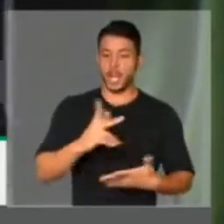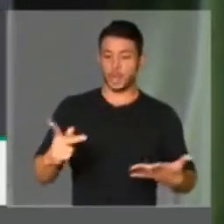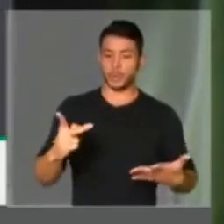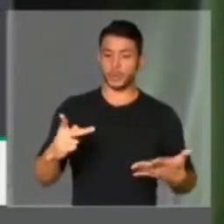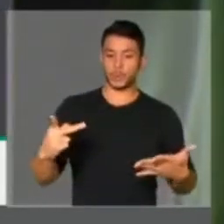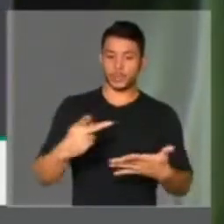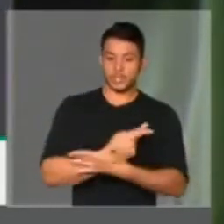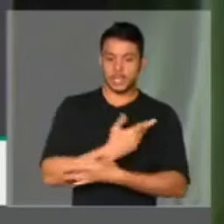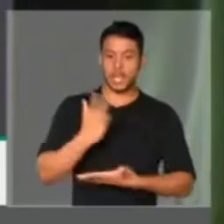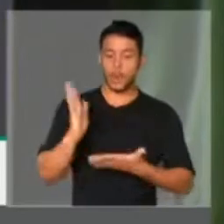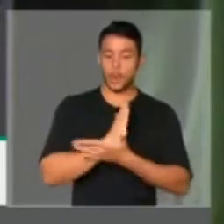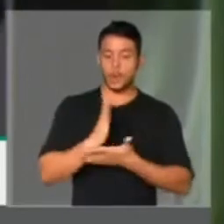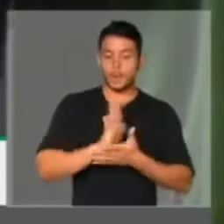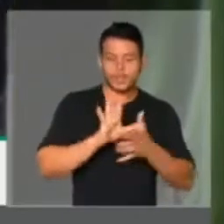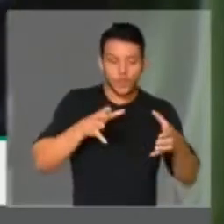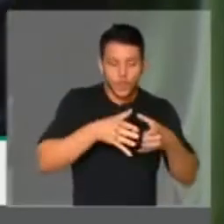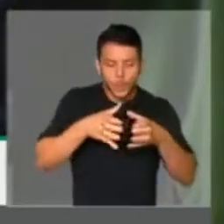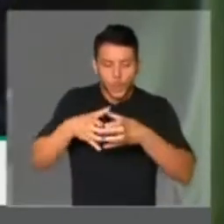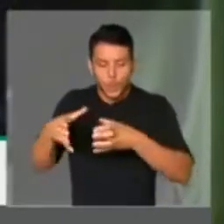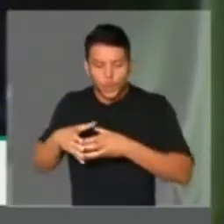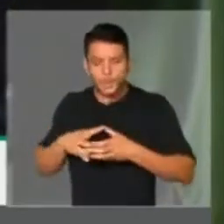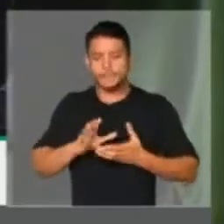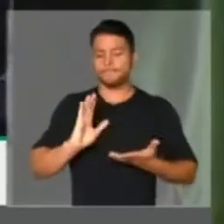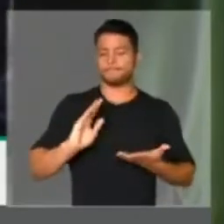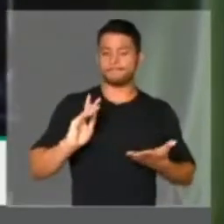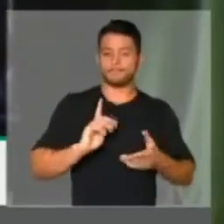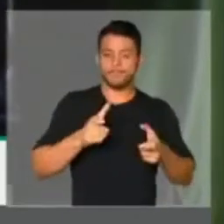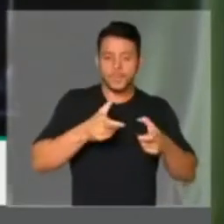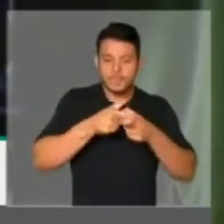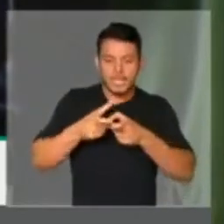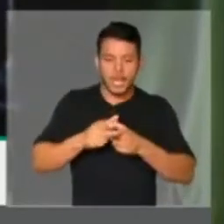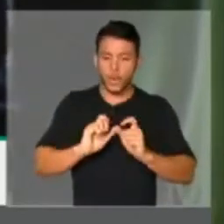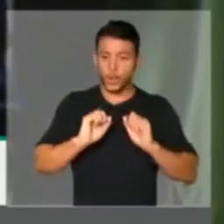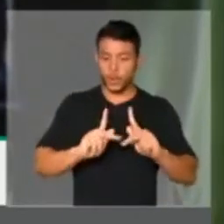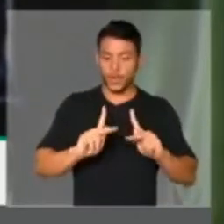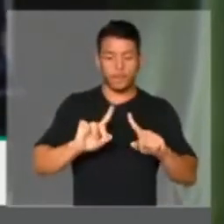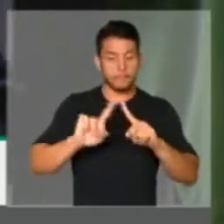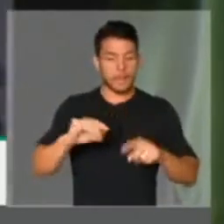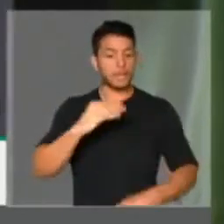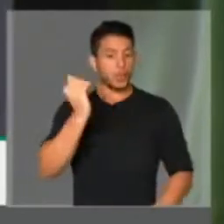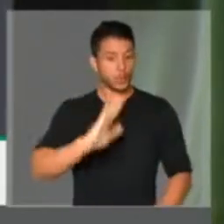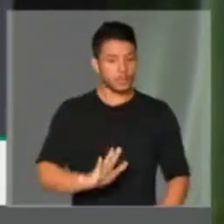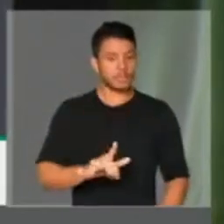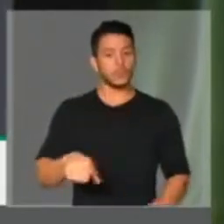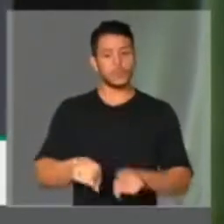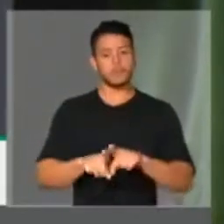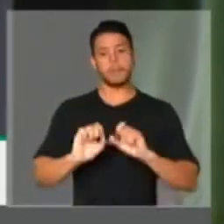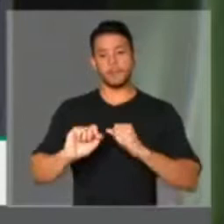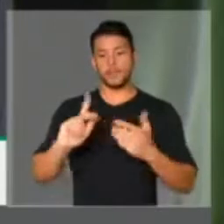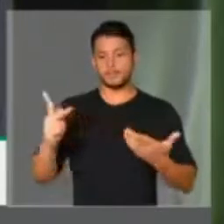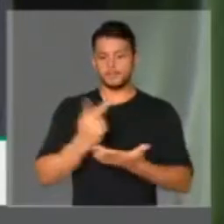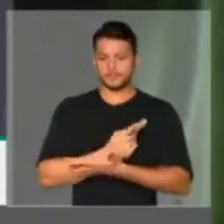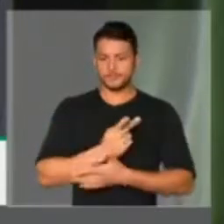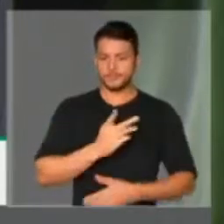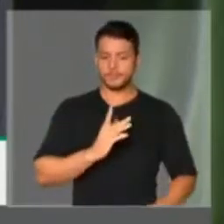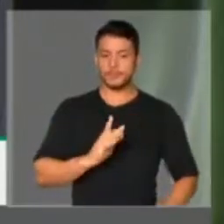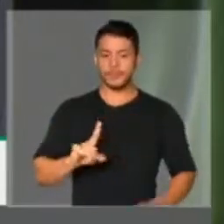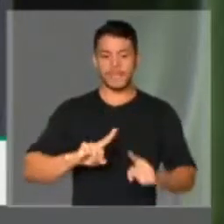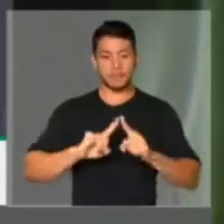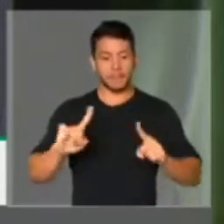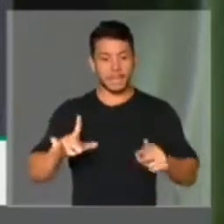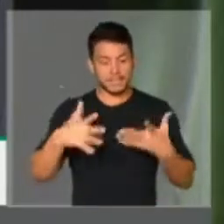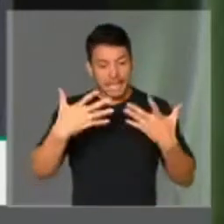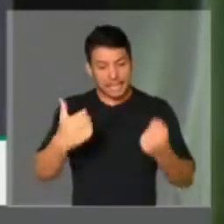pequenas organizações no mundo todo. E no Brasil, ninguém está dizendo de erros. Agora, adotar